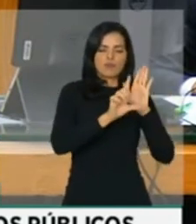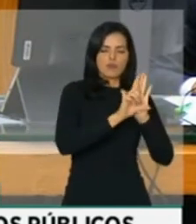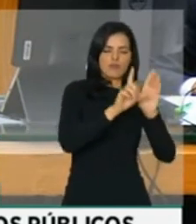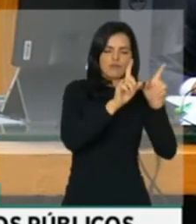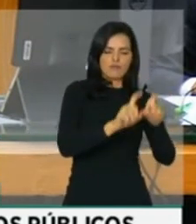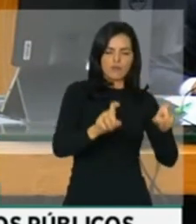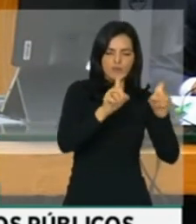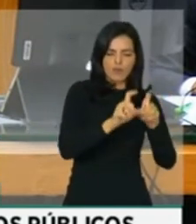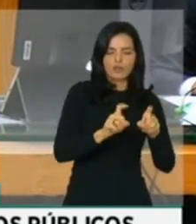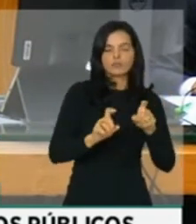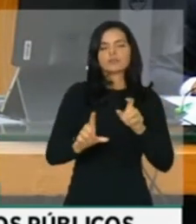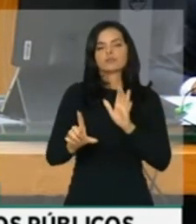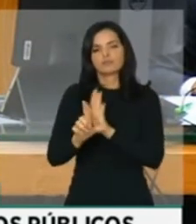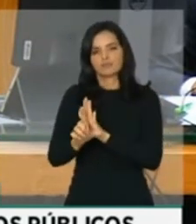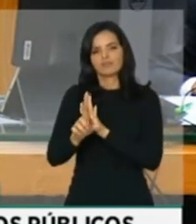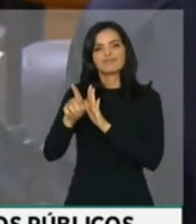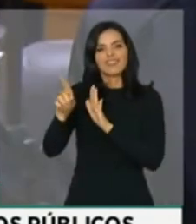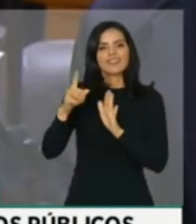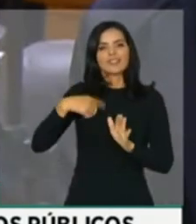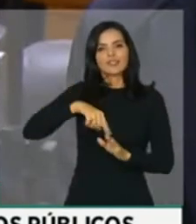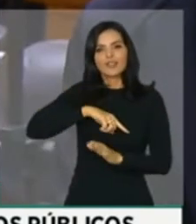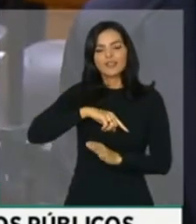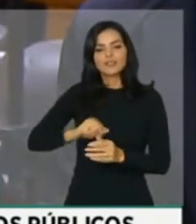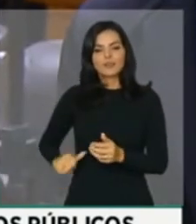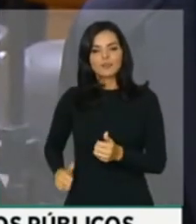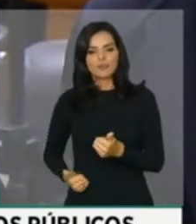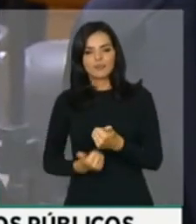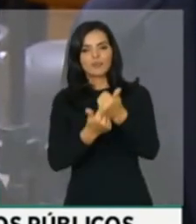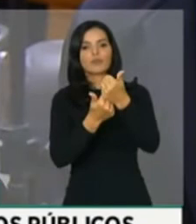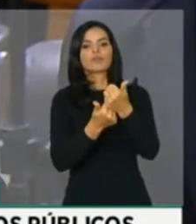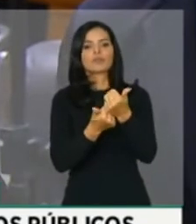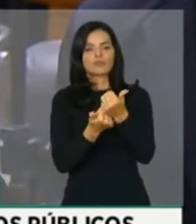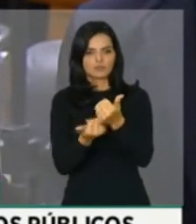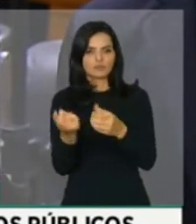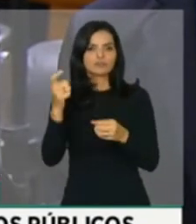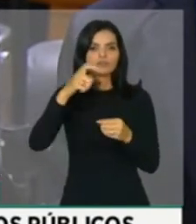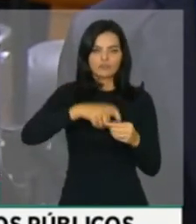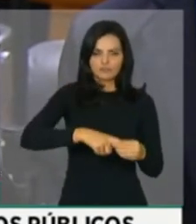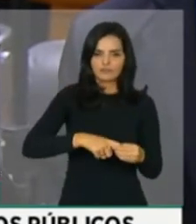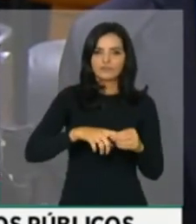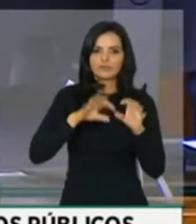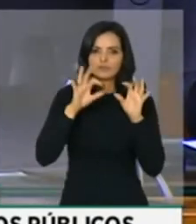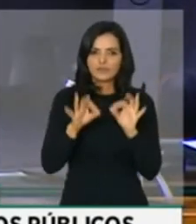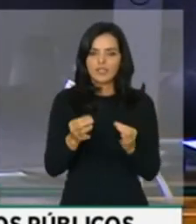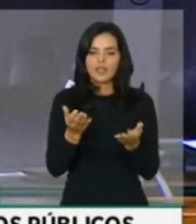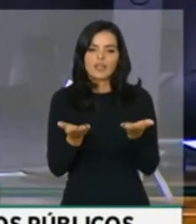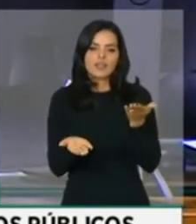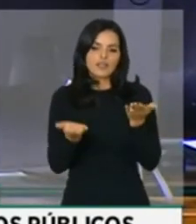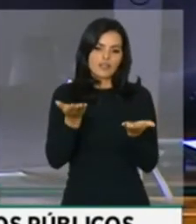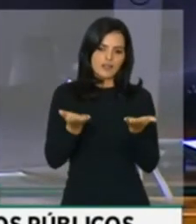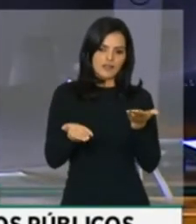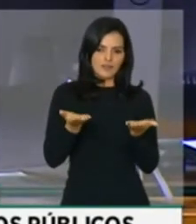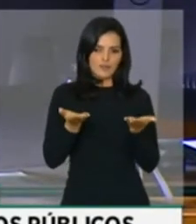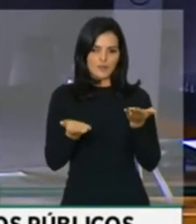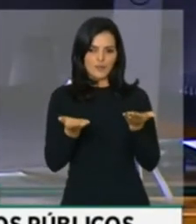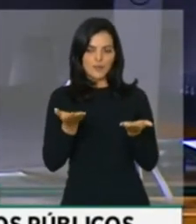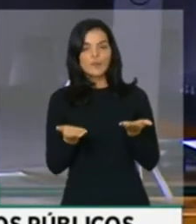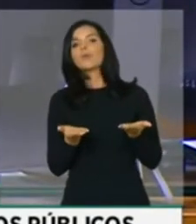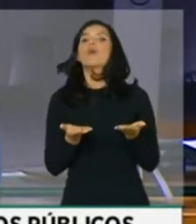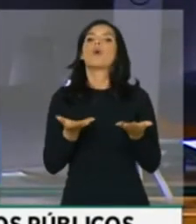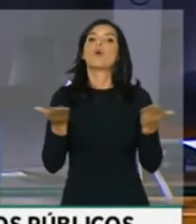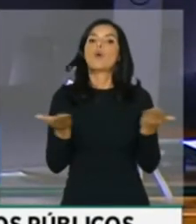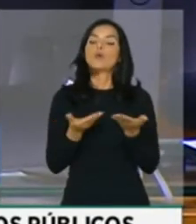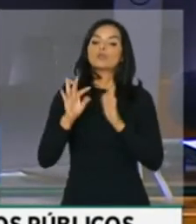Então nós, da bancada do Amazonas, apoiamos o reestabelecimento do equilíbrio, ainda que o atual